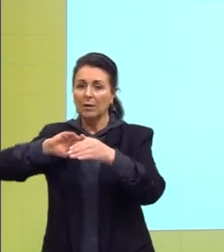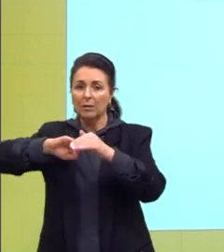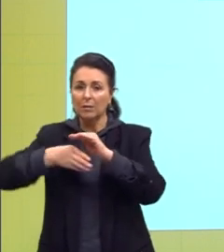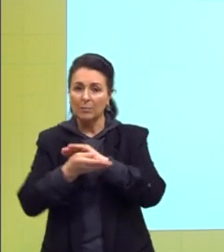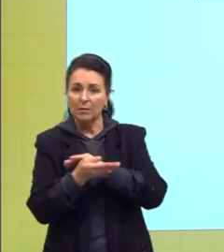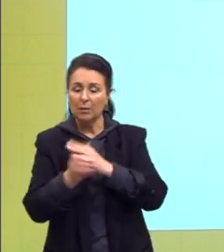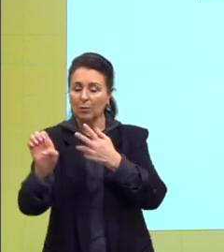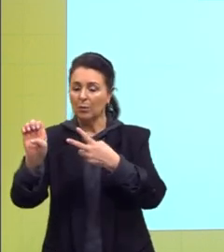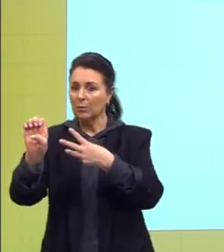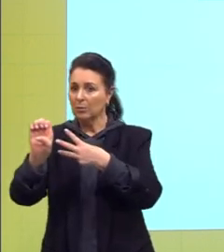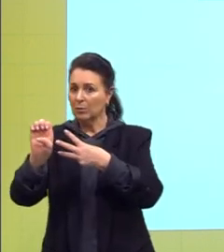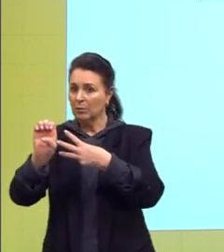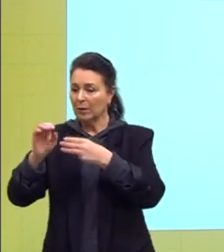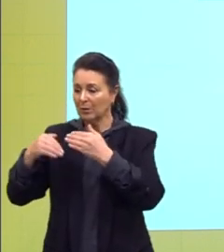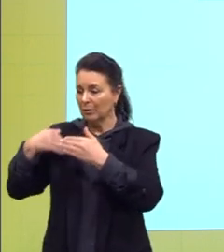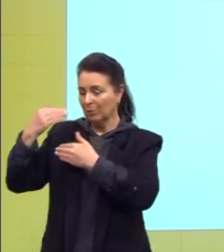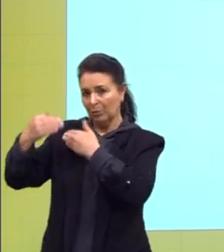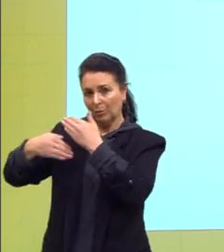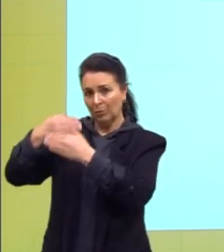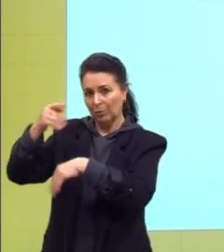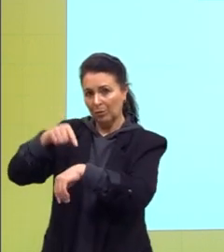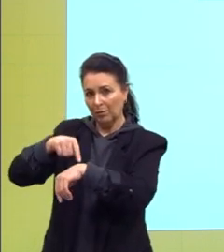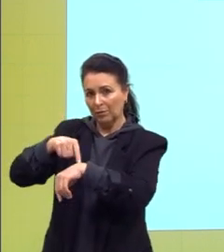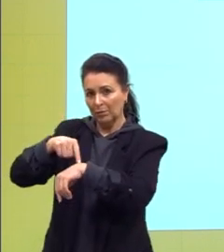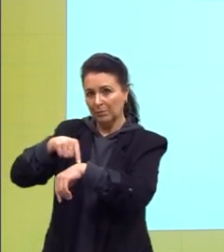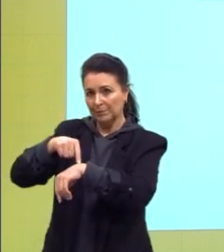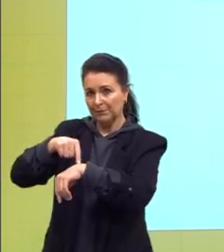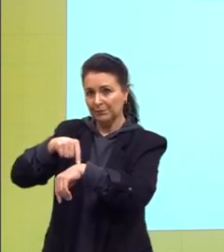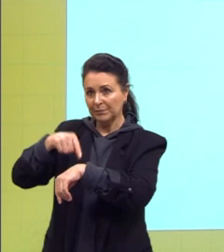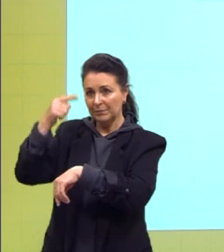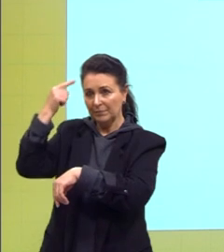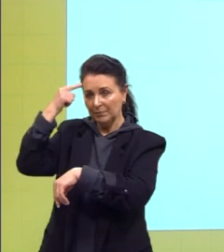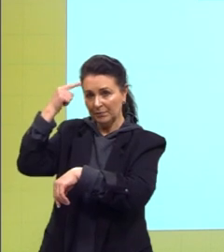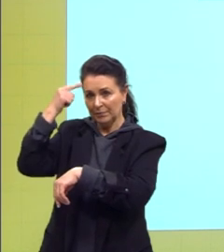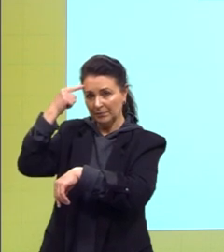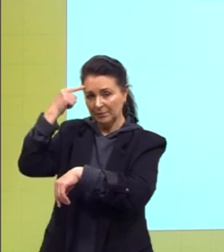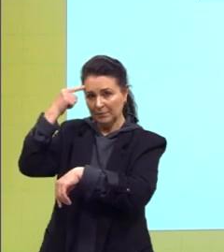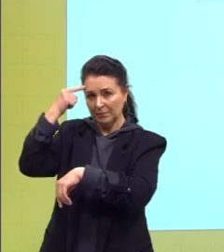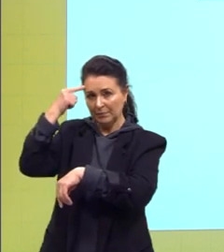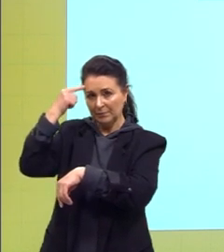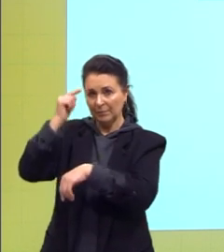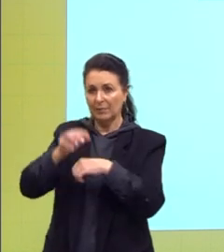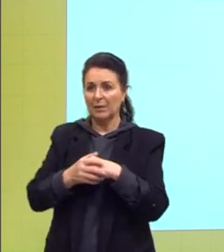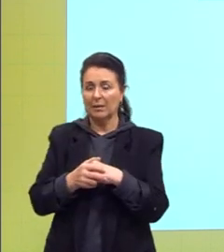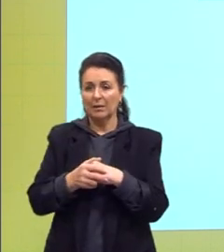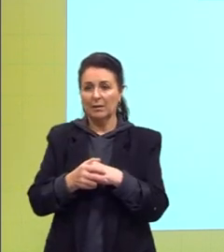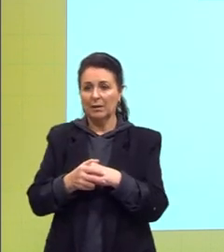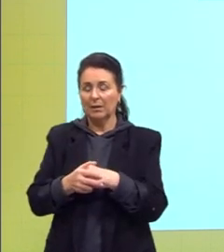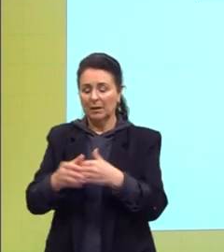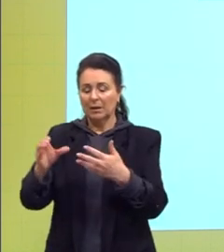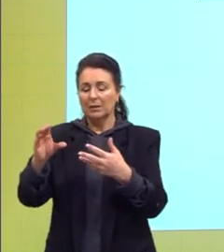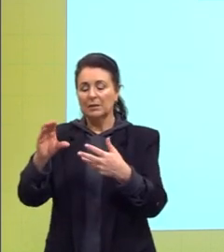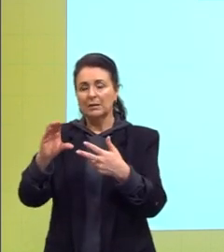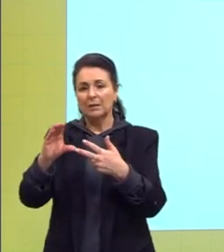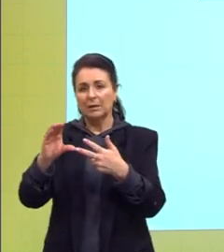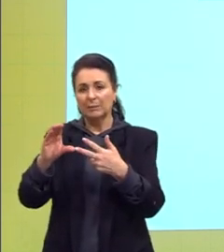espécies ao longo do tempo? Vamos pensando aí, agora eu não vou dar dica, vamos pensando. C,